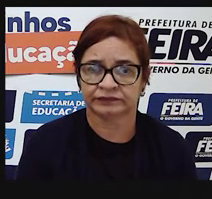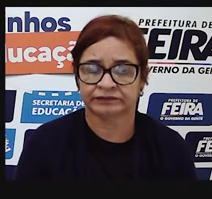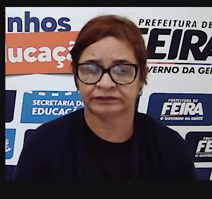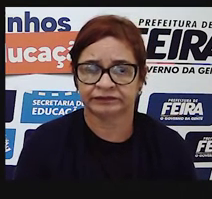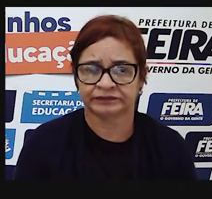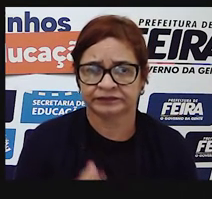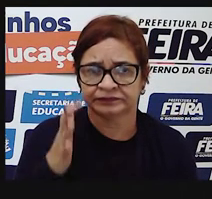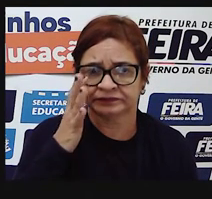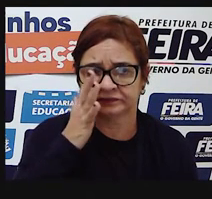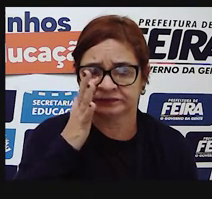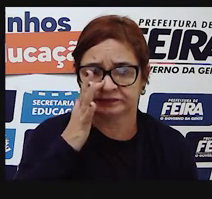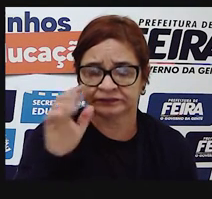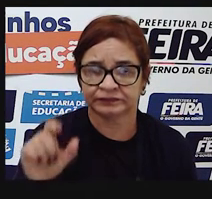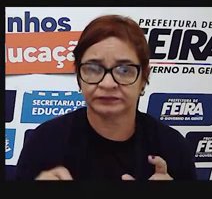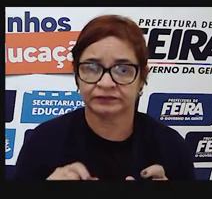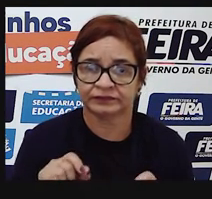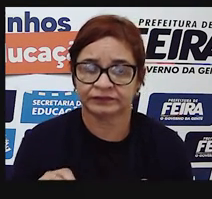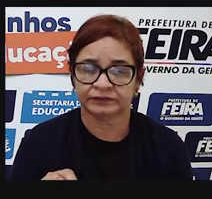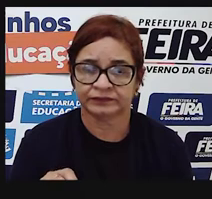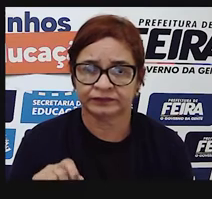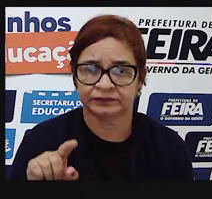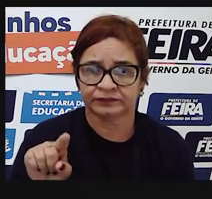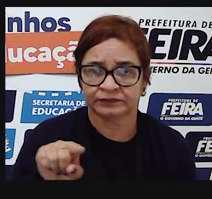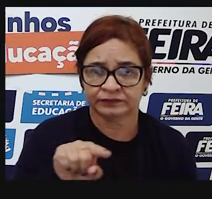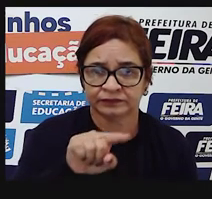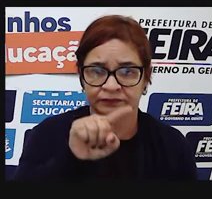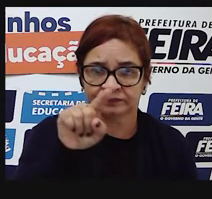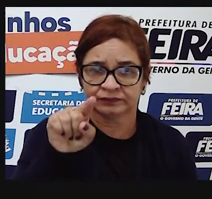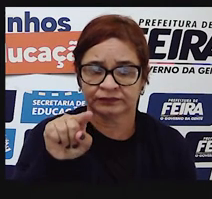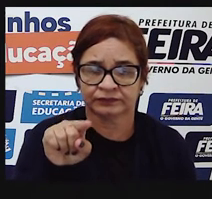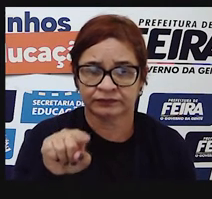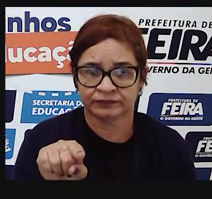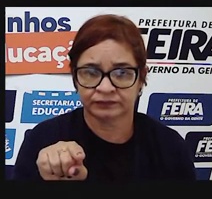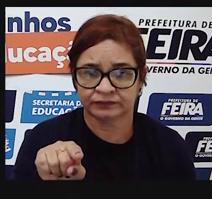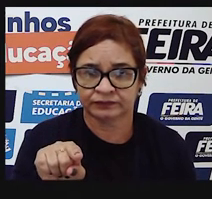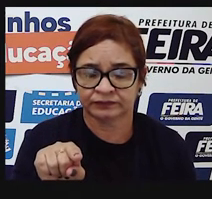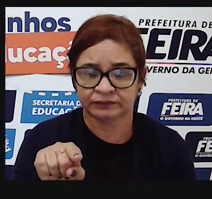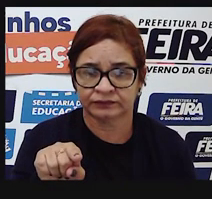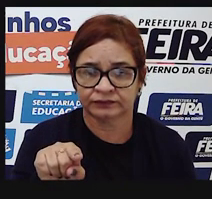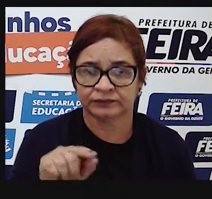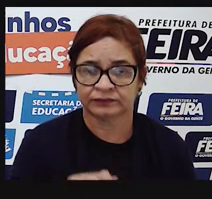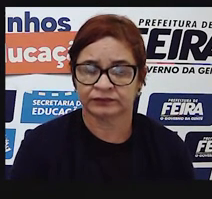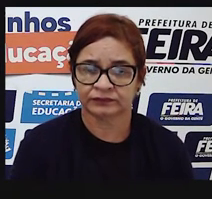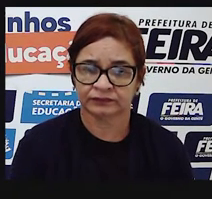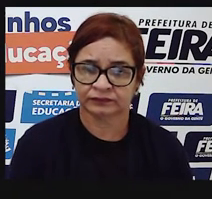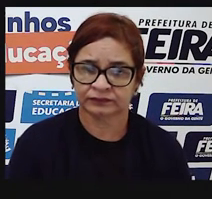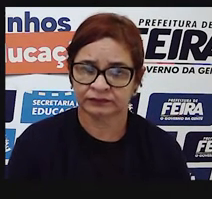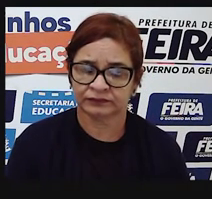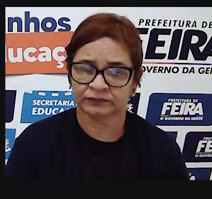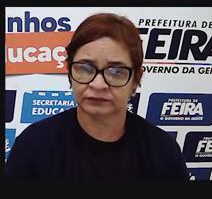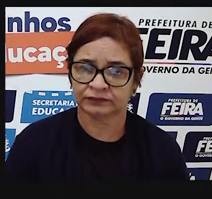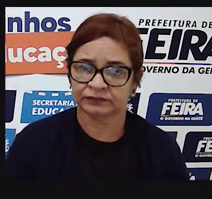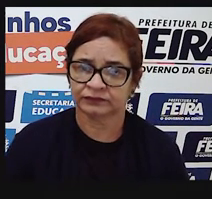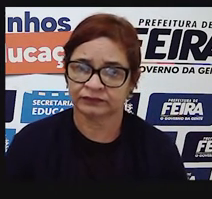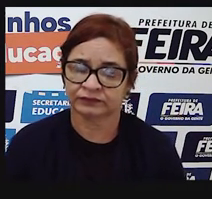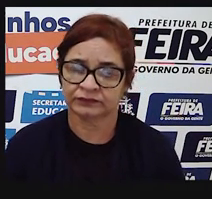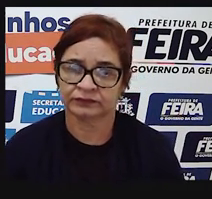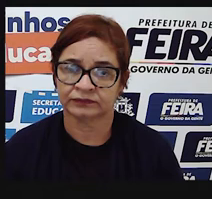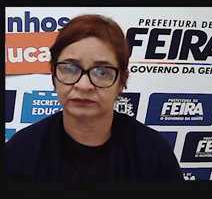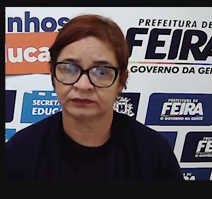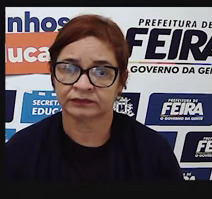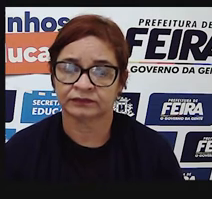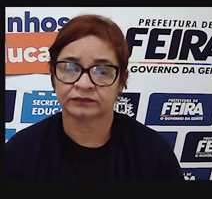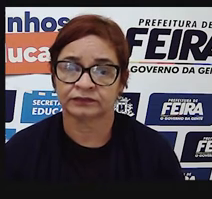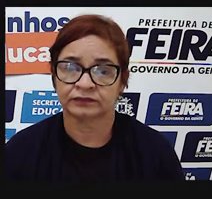gente observa? Há um sinal de interrogação no primeiro quadro, indica as incertezas que uma criança que é recém-chegada ao